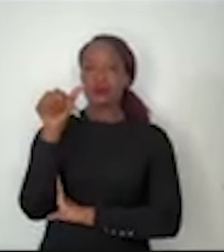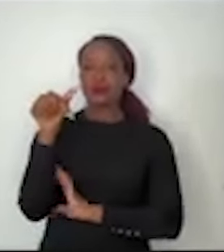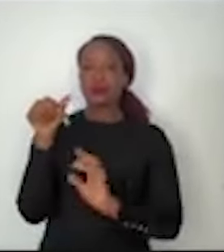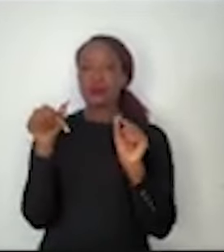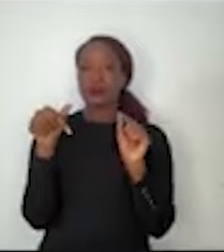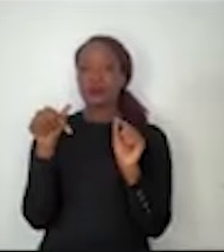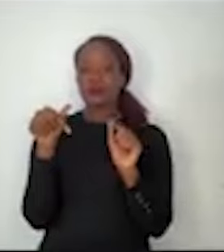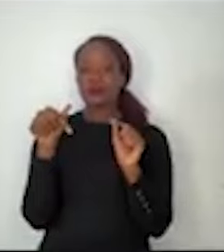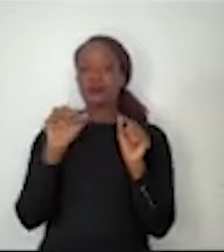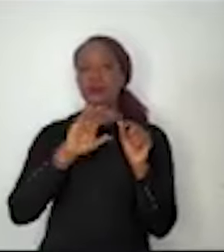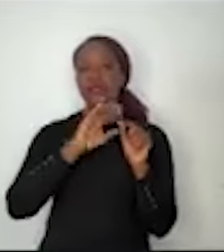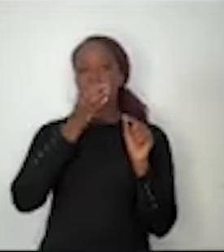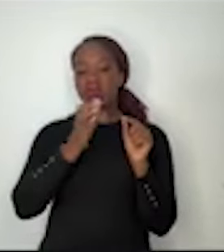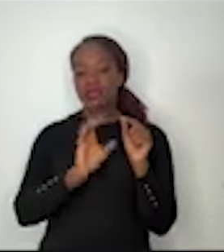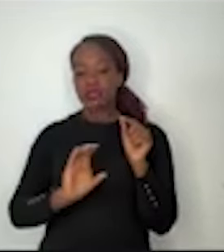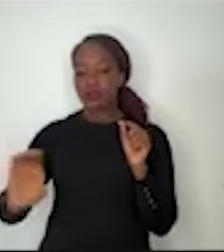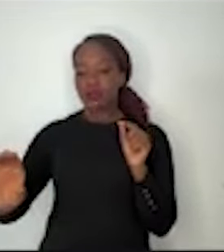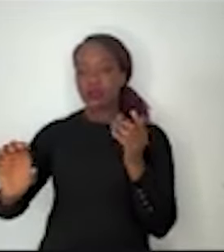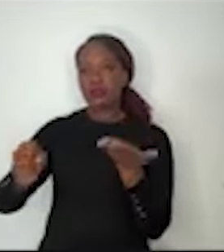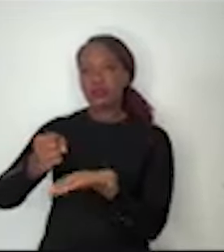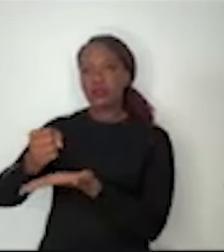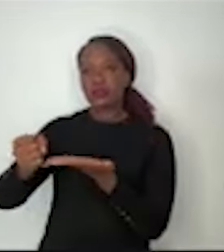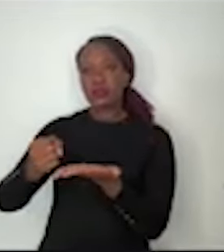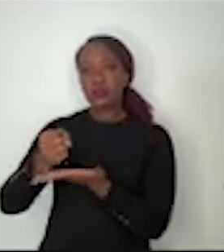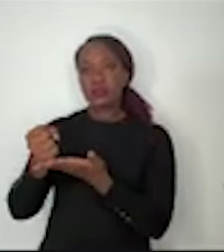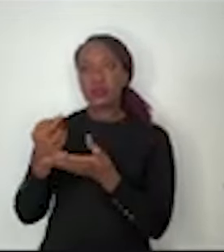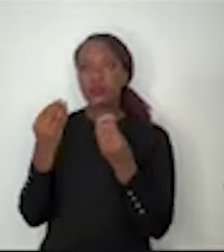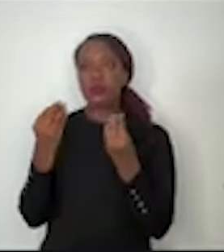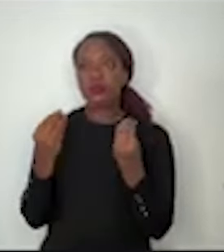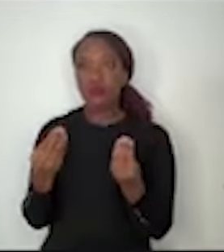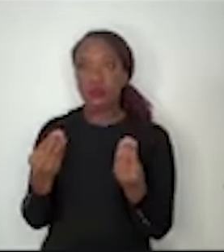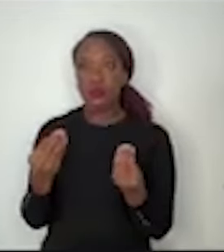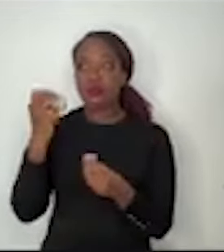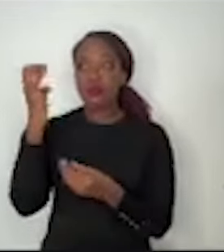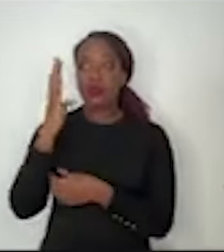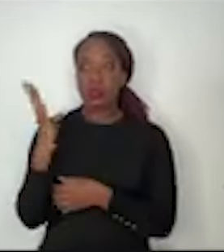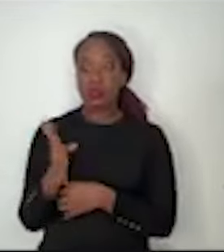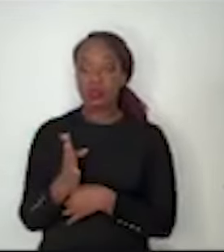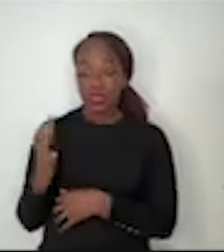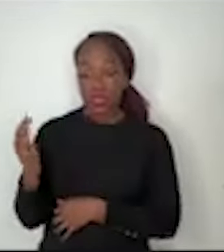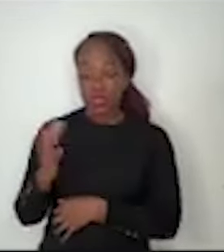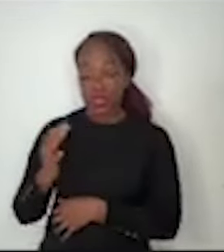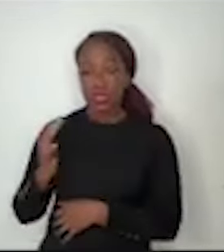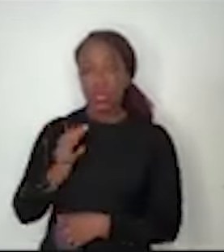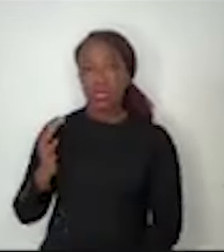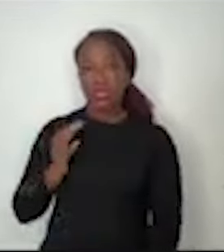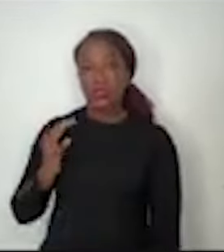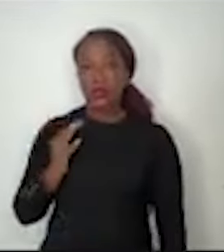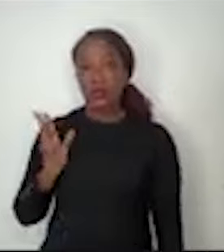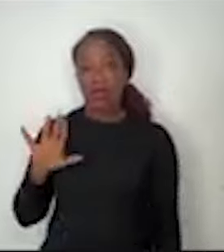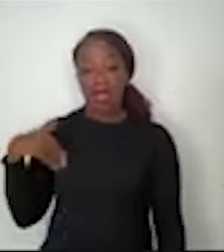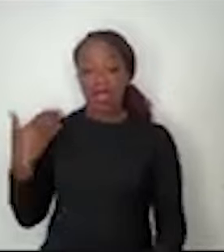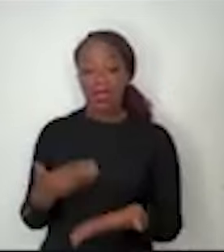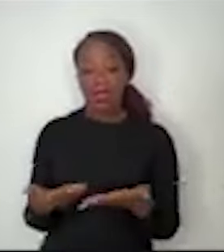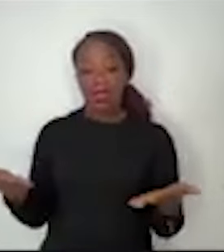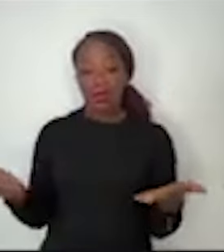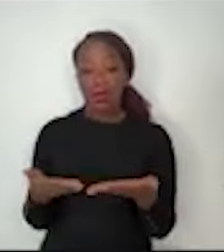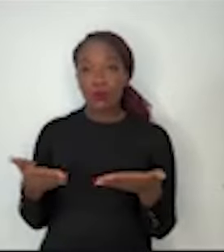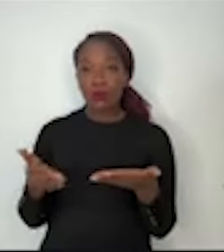básico. É escandaloso que o Brasil, um país com a riqueza que o Brasil tem, ainda tenha níveis extremamente